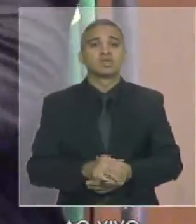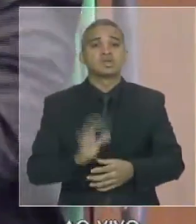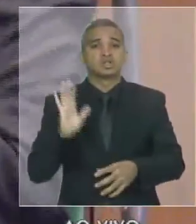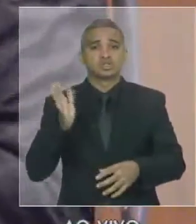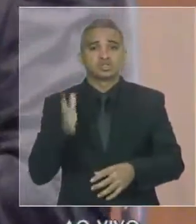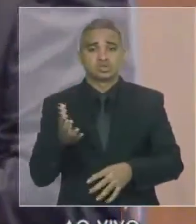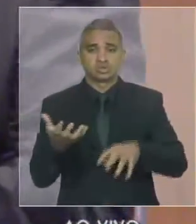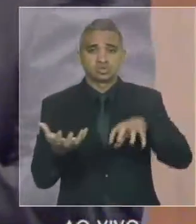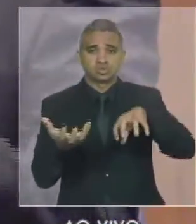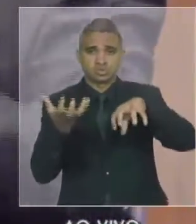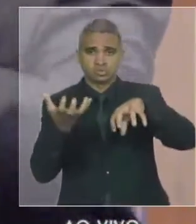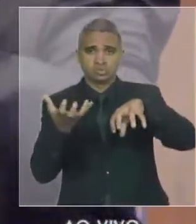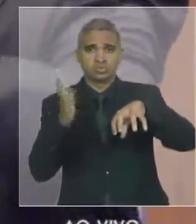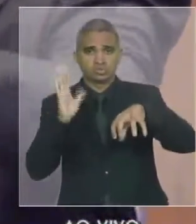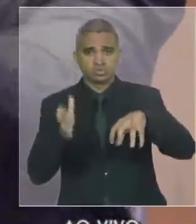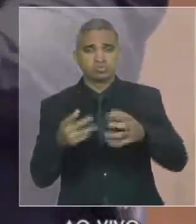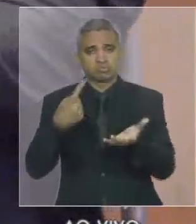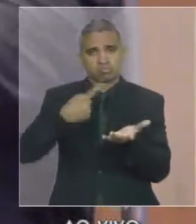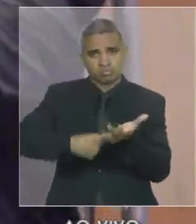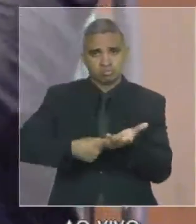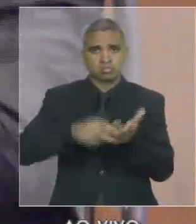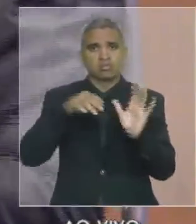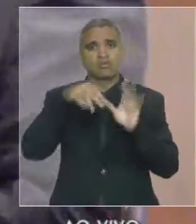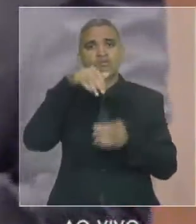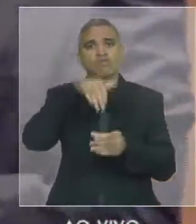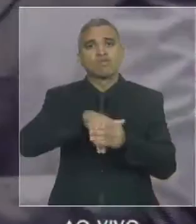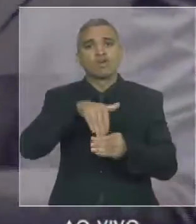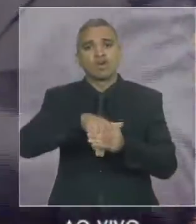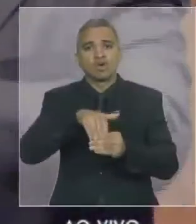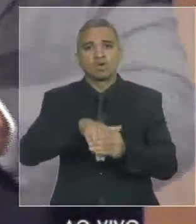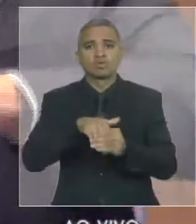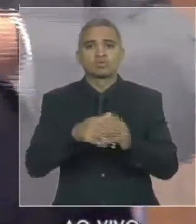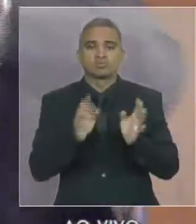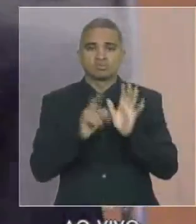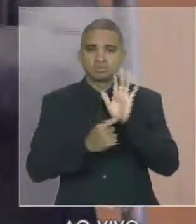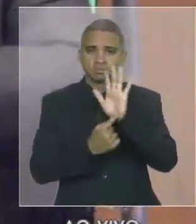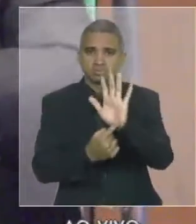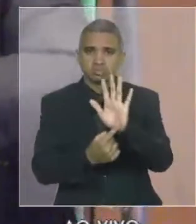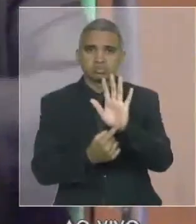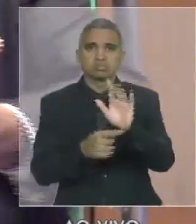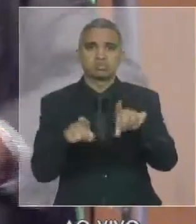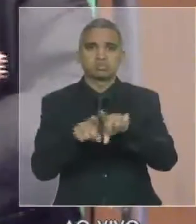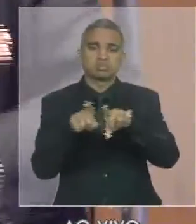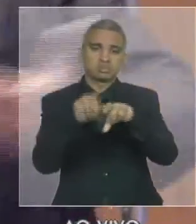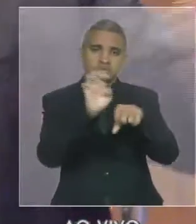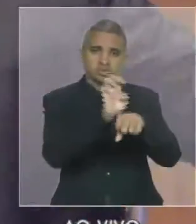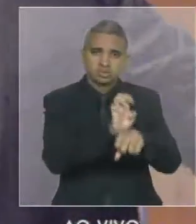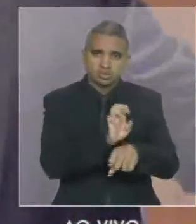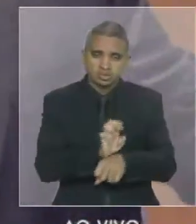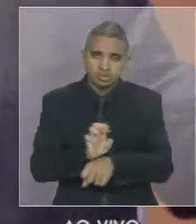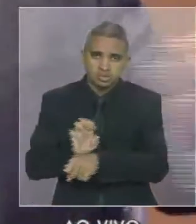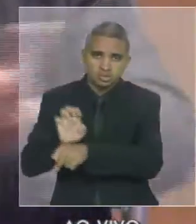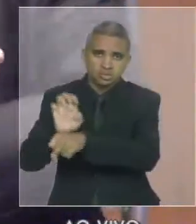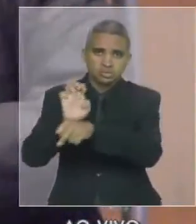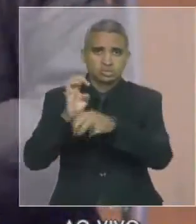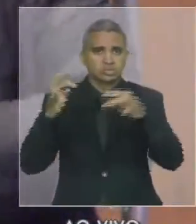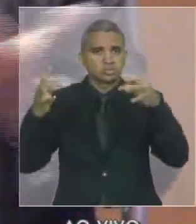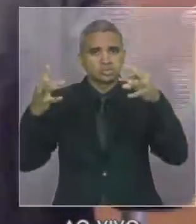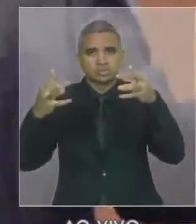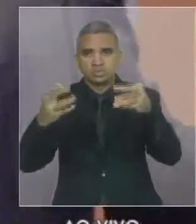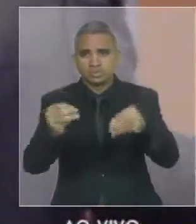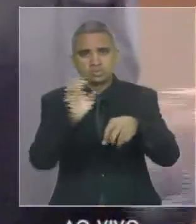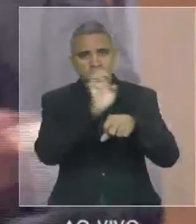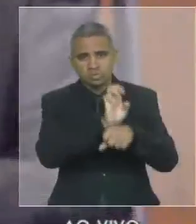recentemente, que sinaliza nessa direção, há uma visão de todos os estados, unânime, todos os estados